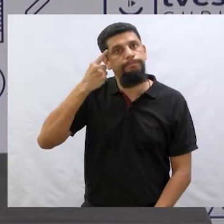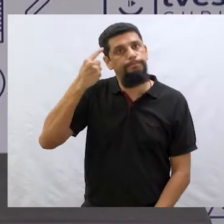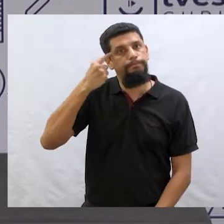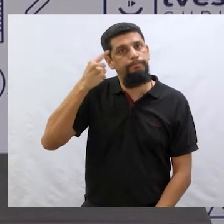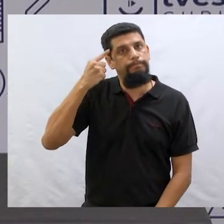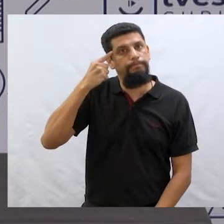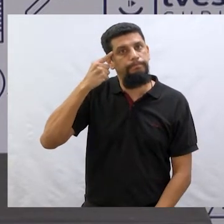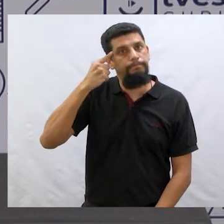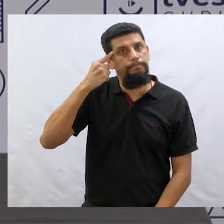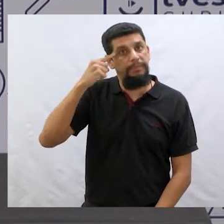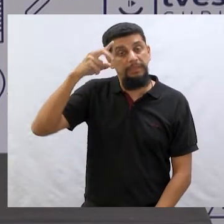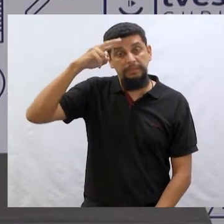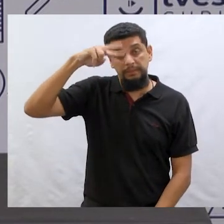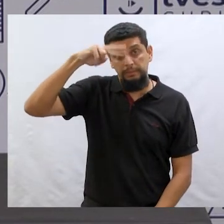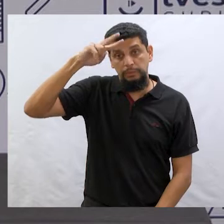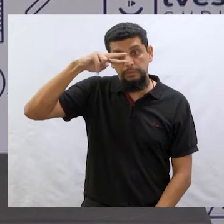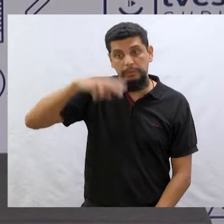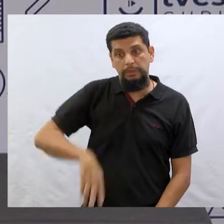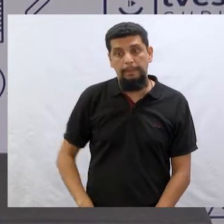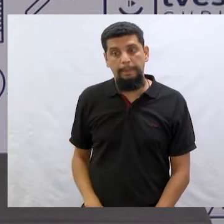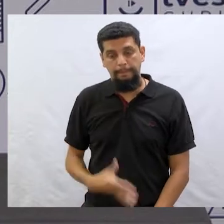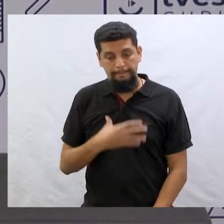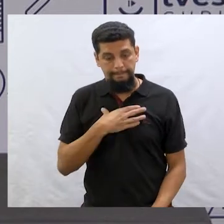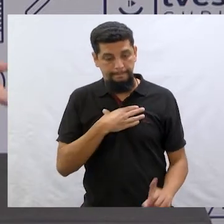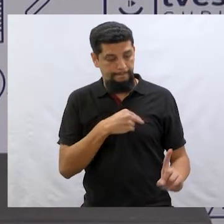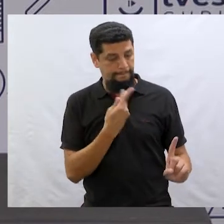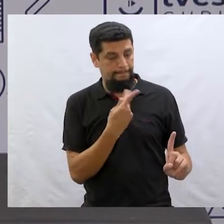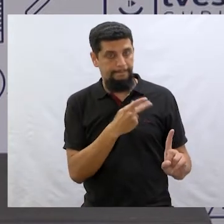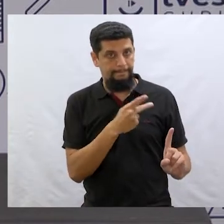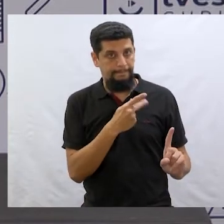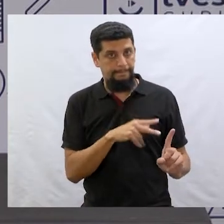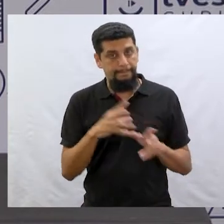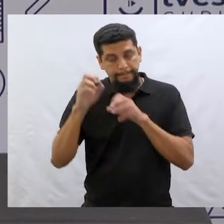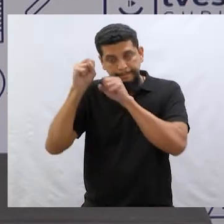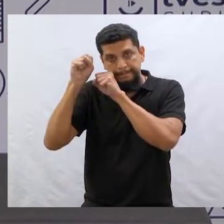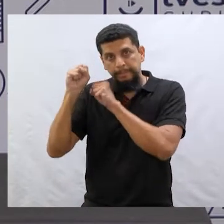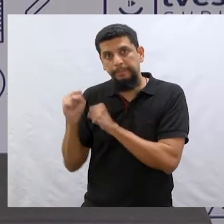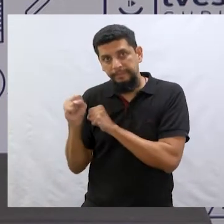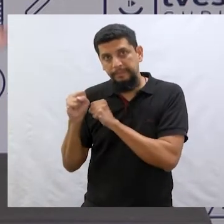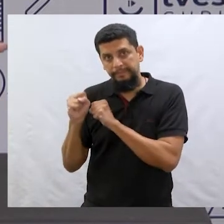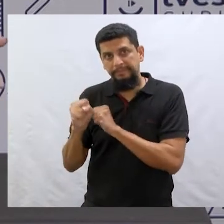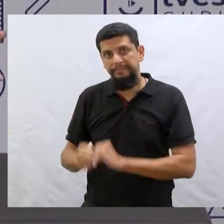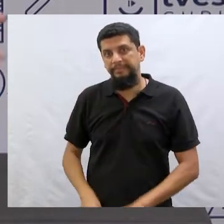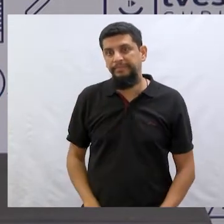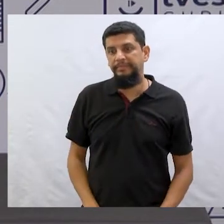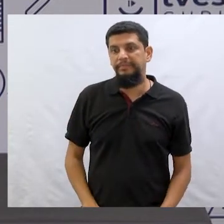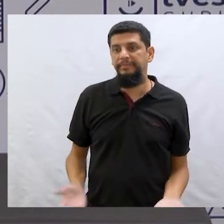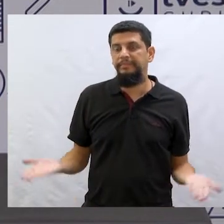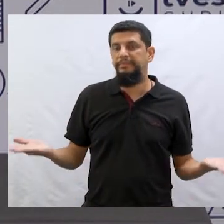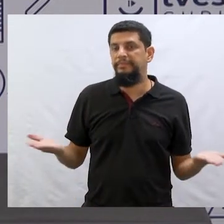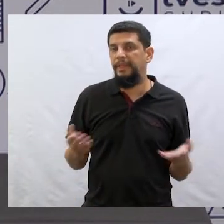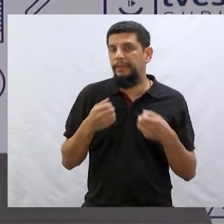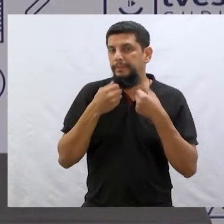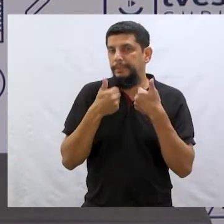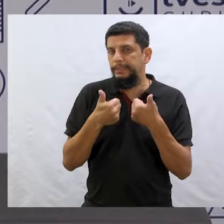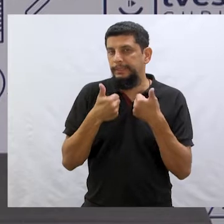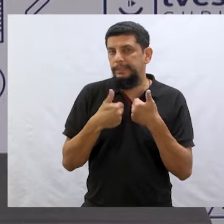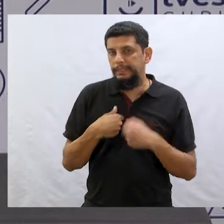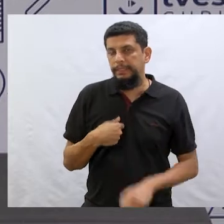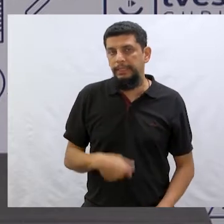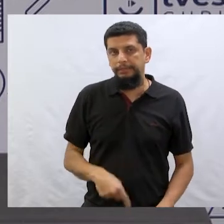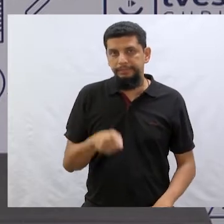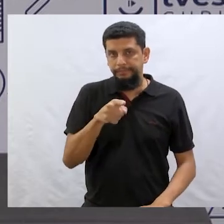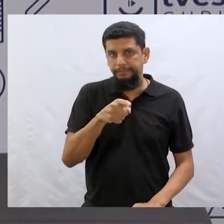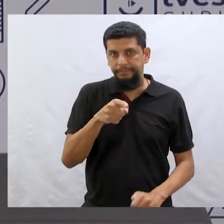nessas histórias aí para o filho dele dormir. Como é que é a história do Matheus. Eu vou te